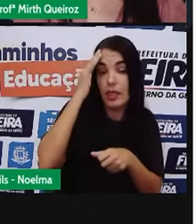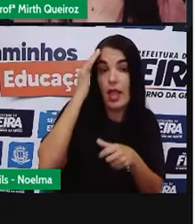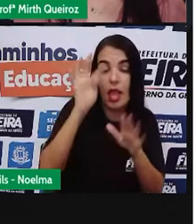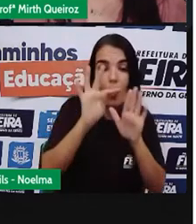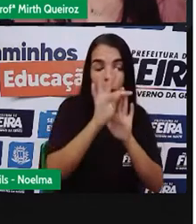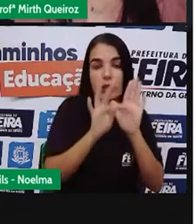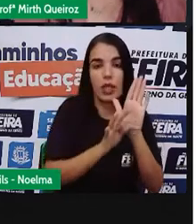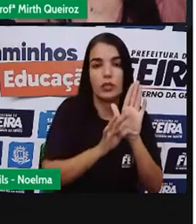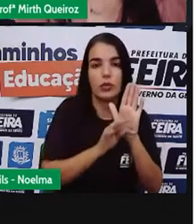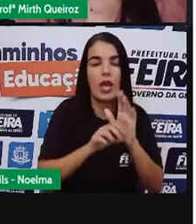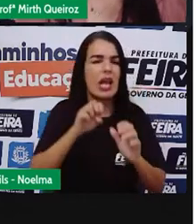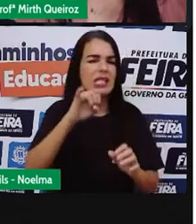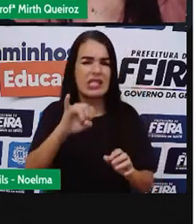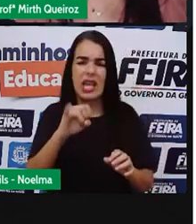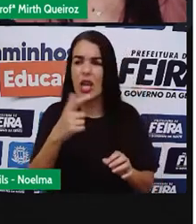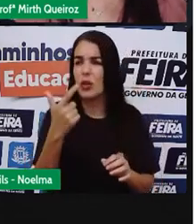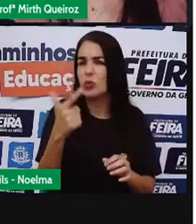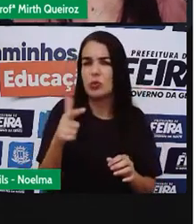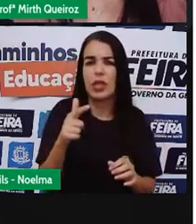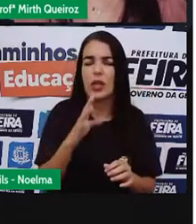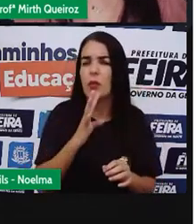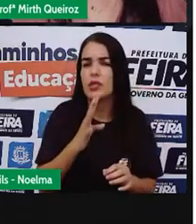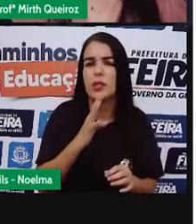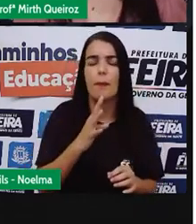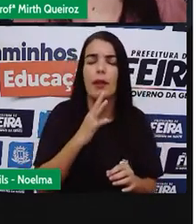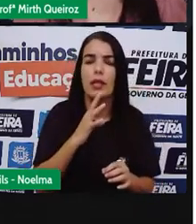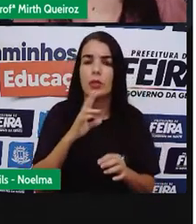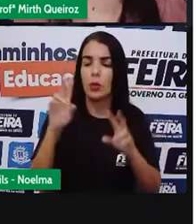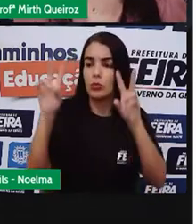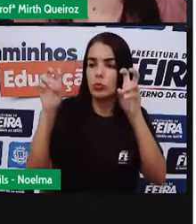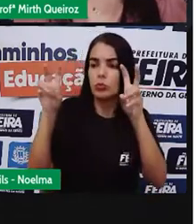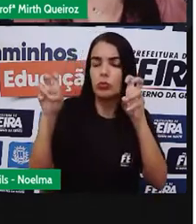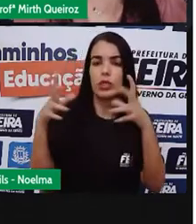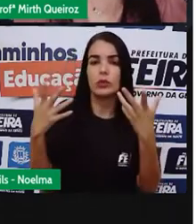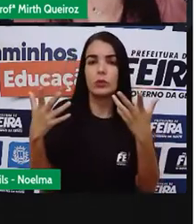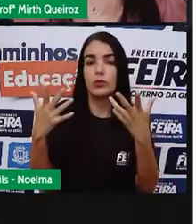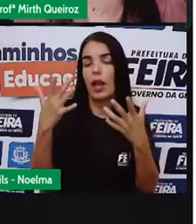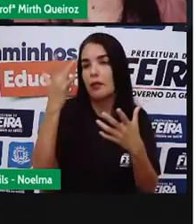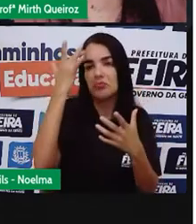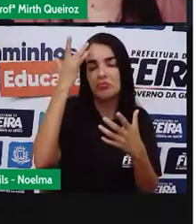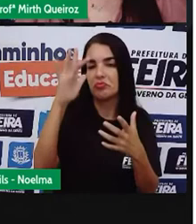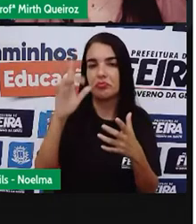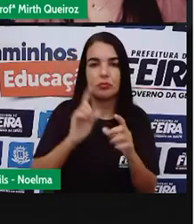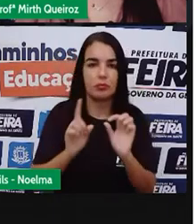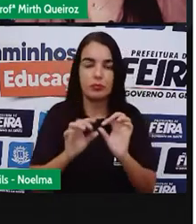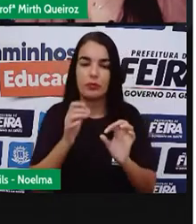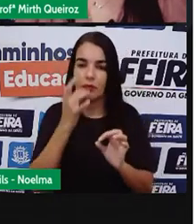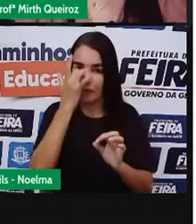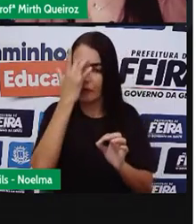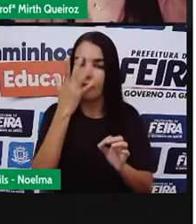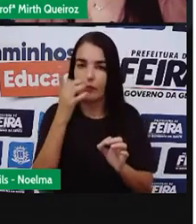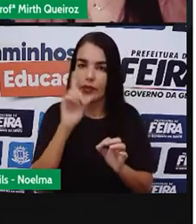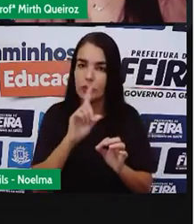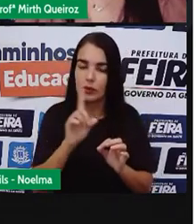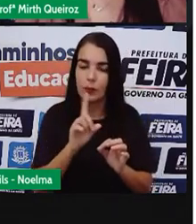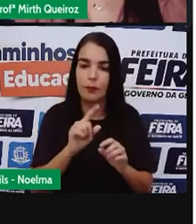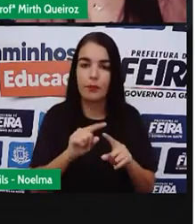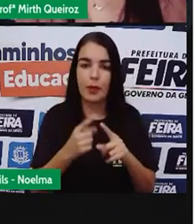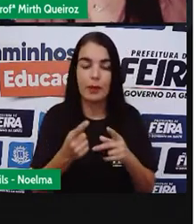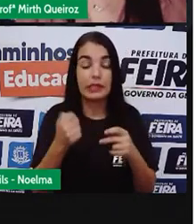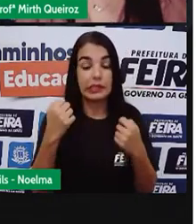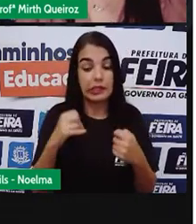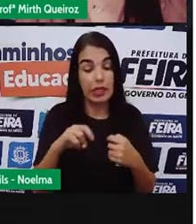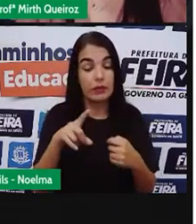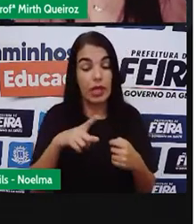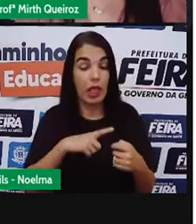trata de um assunto novo, que você não sabe nada daquele assunto, aí fica mais difícil realizar essa leitura. Então, essa etapa de pré-compreensão é